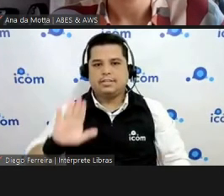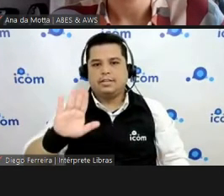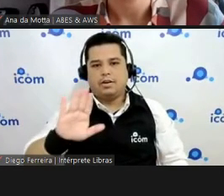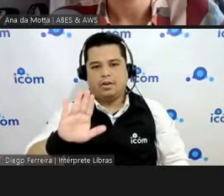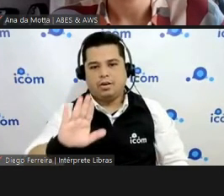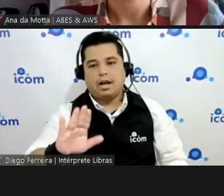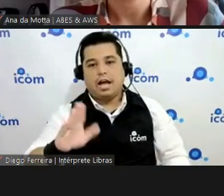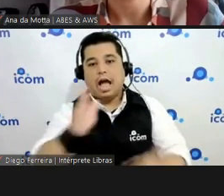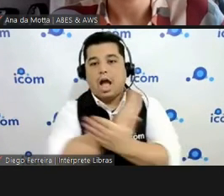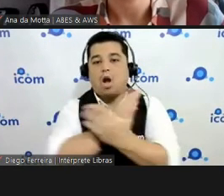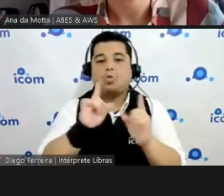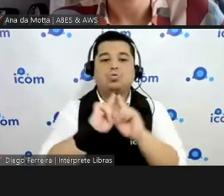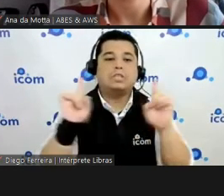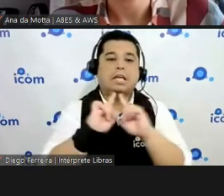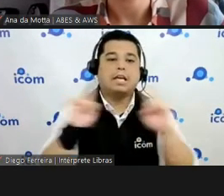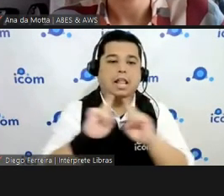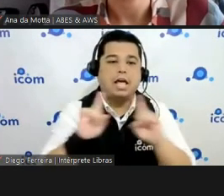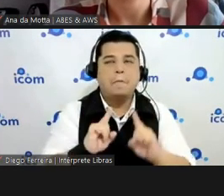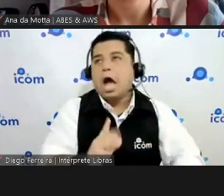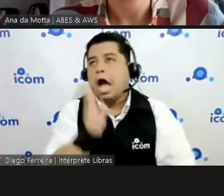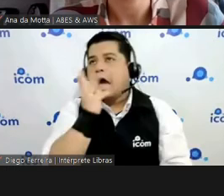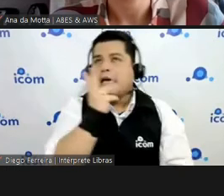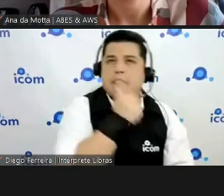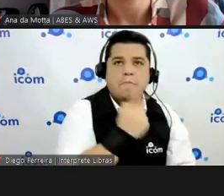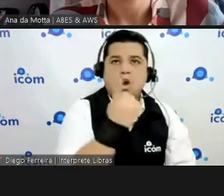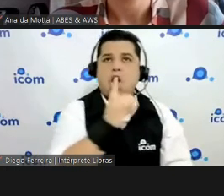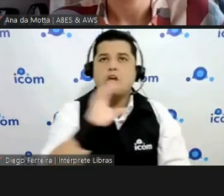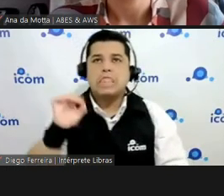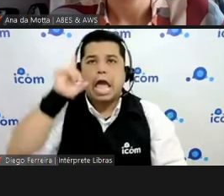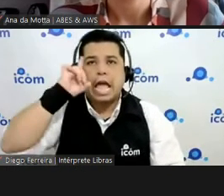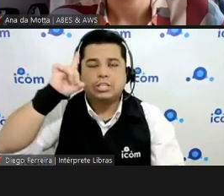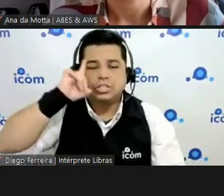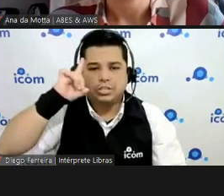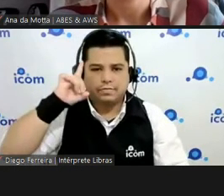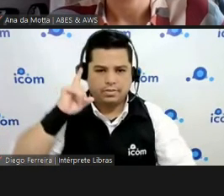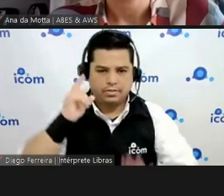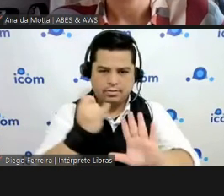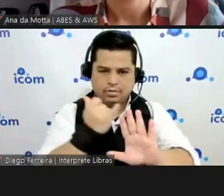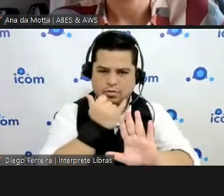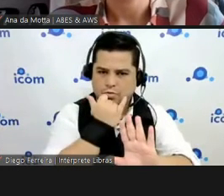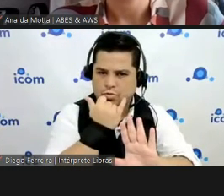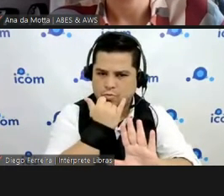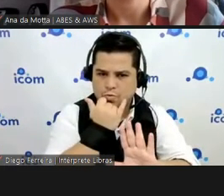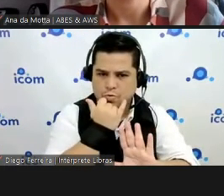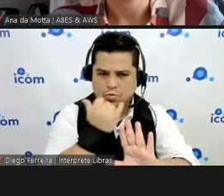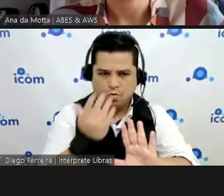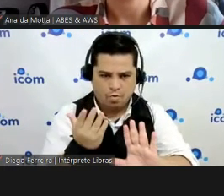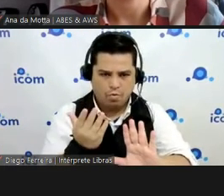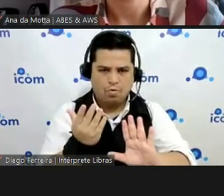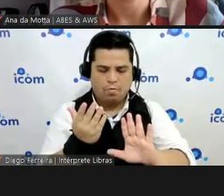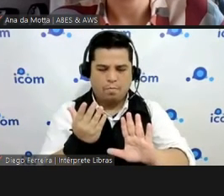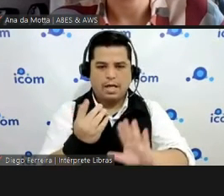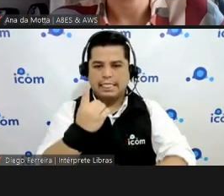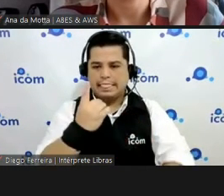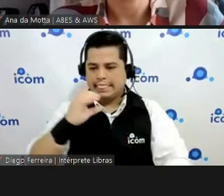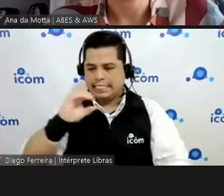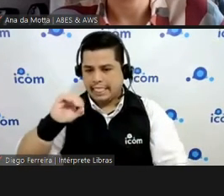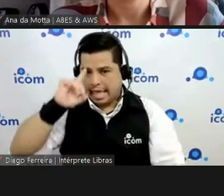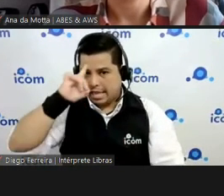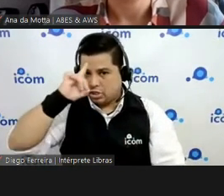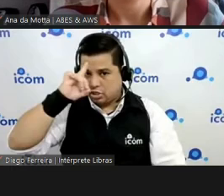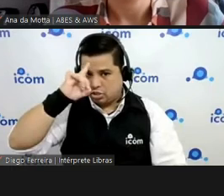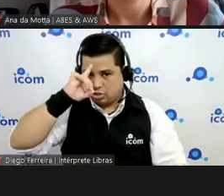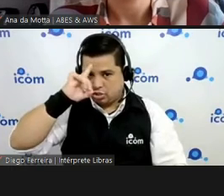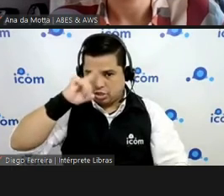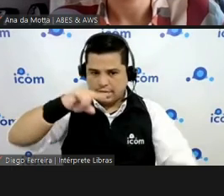demorar para mim eu Lara entendo que 10 dias para analisar toda a documentação de uma instituição financeira não é demorar mas ok no